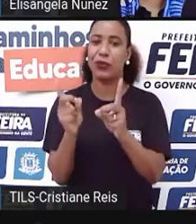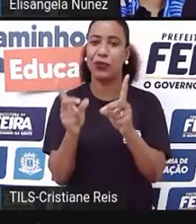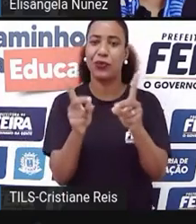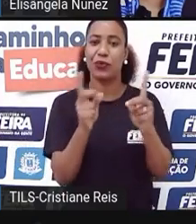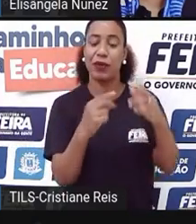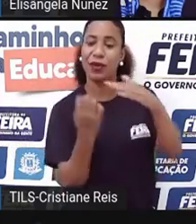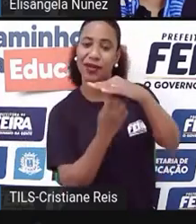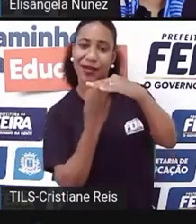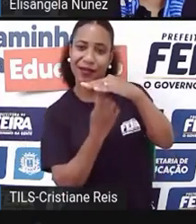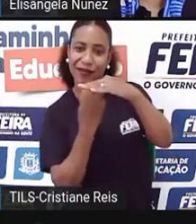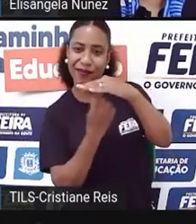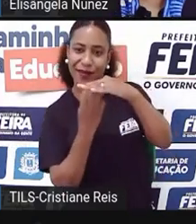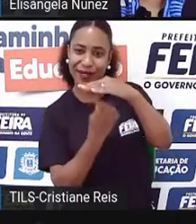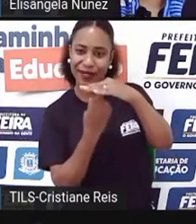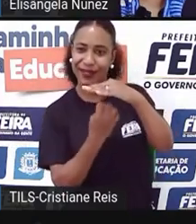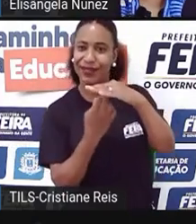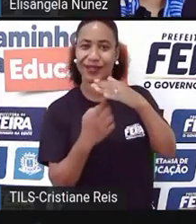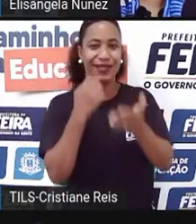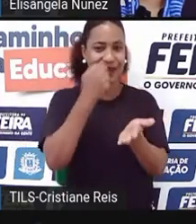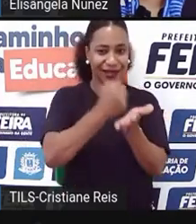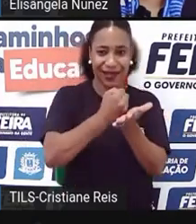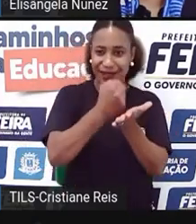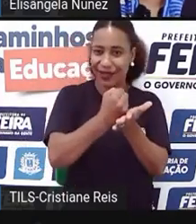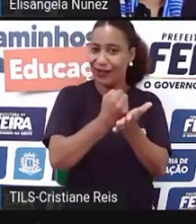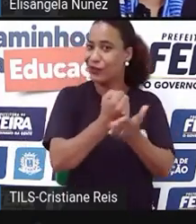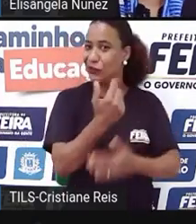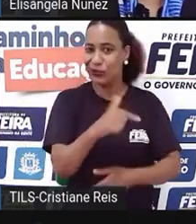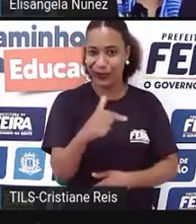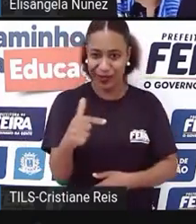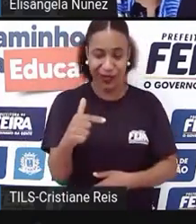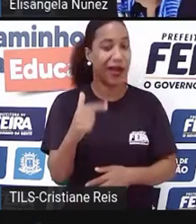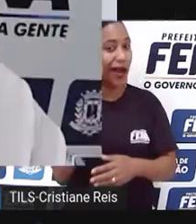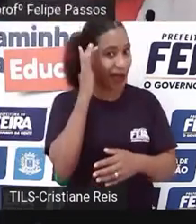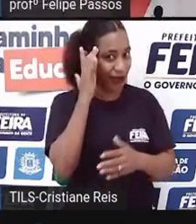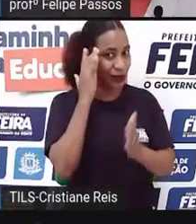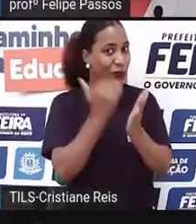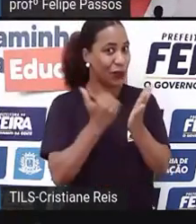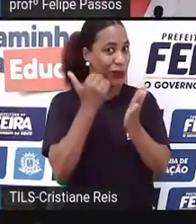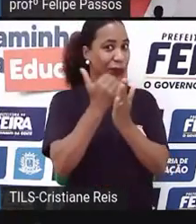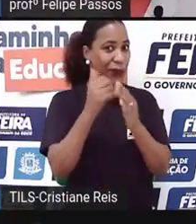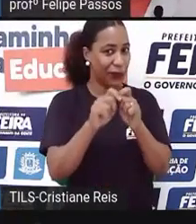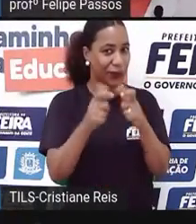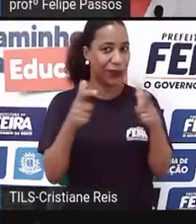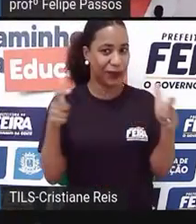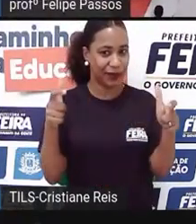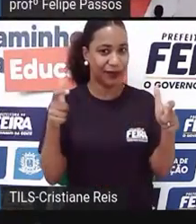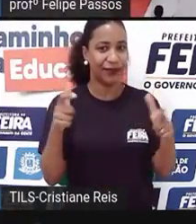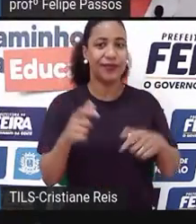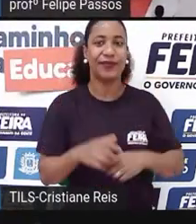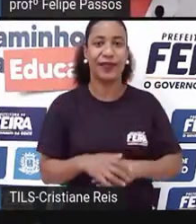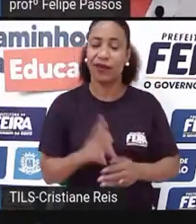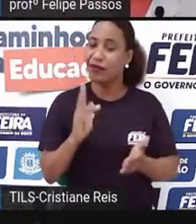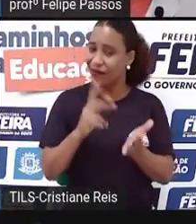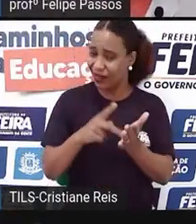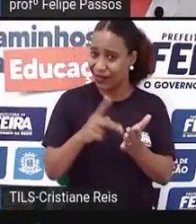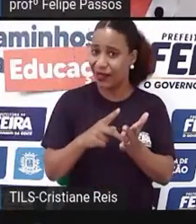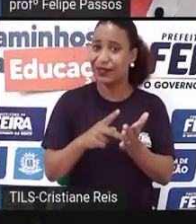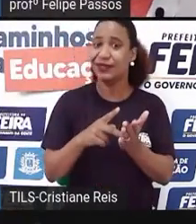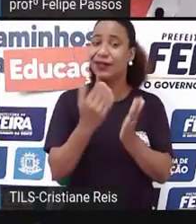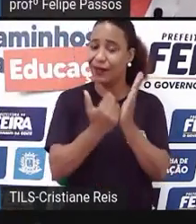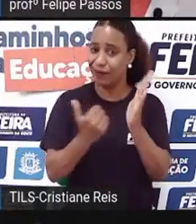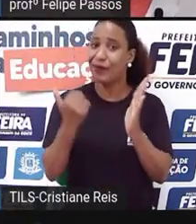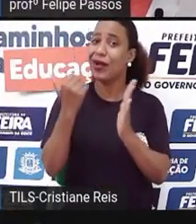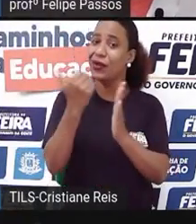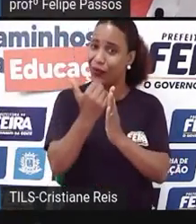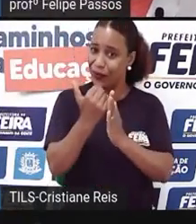empresas, então, acho que o número, na verdade, é maior, né? Ele é bem maior. Na pandemia, o Sebrae fez um trabalho